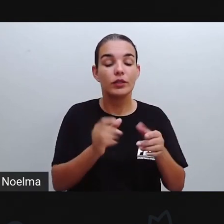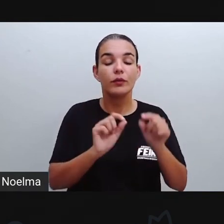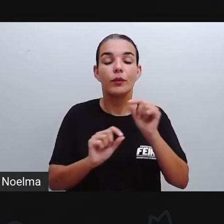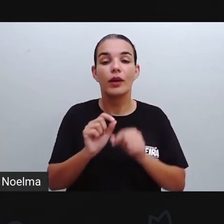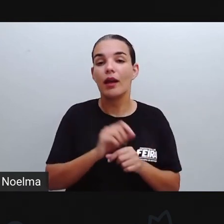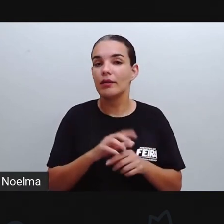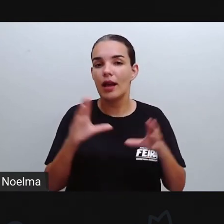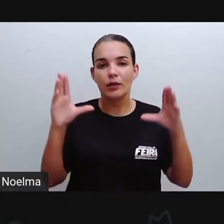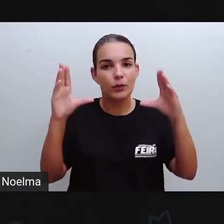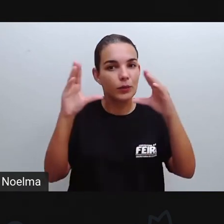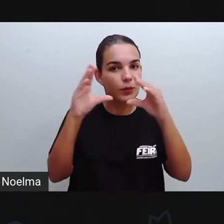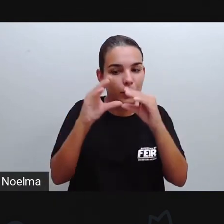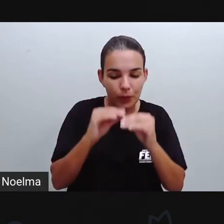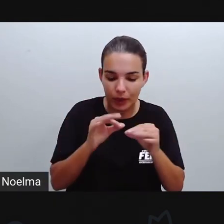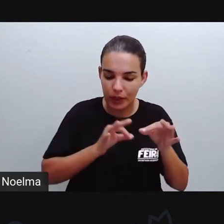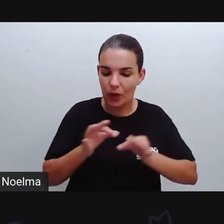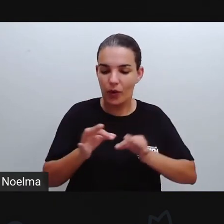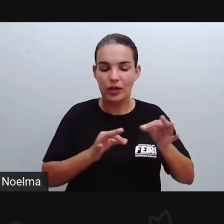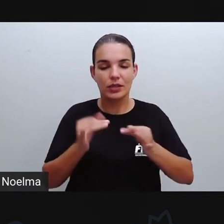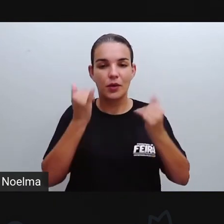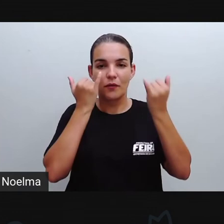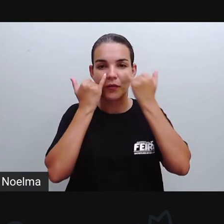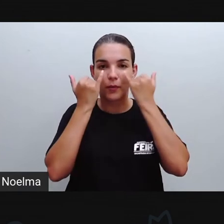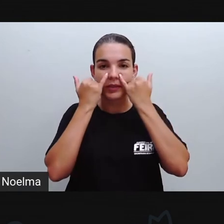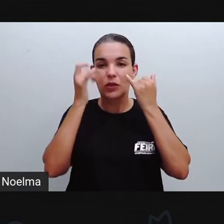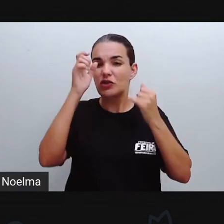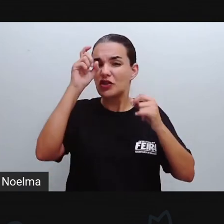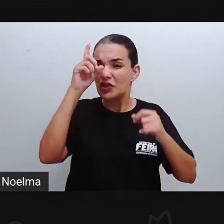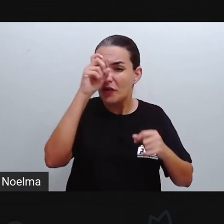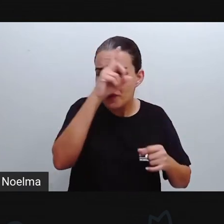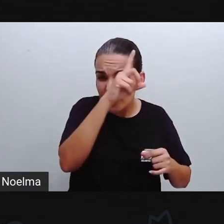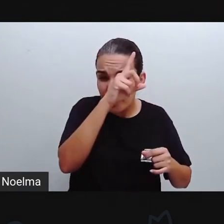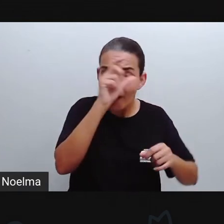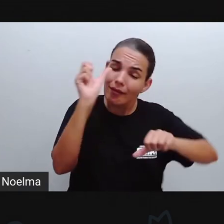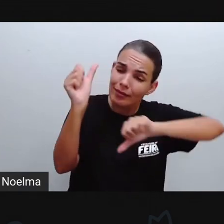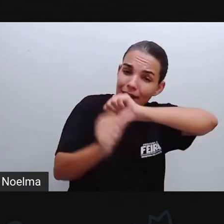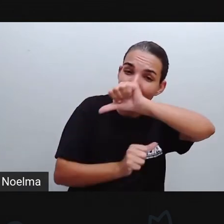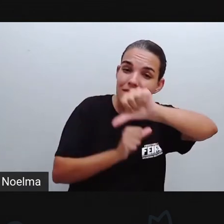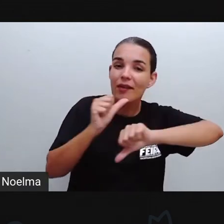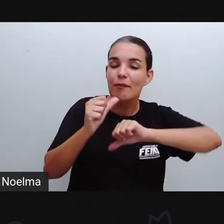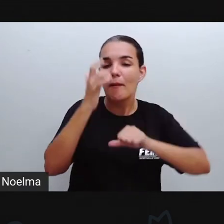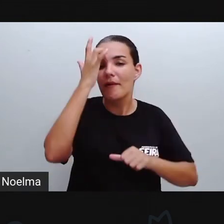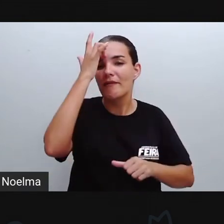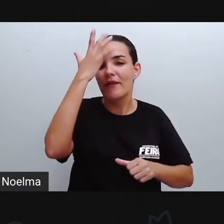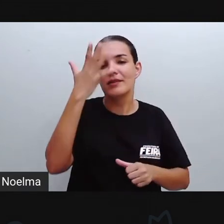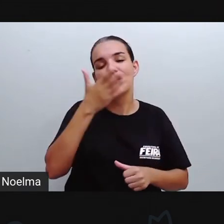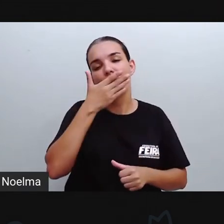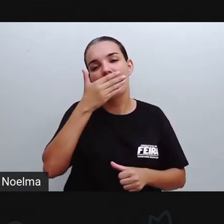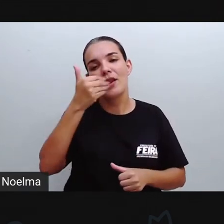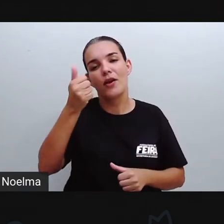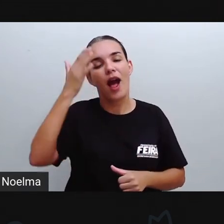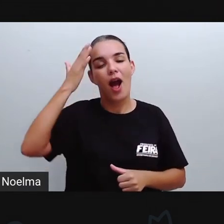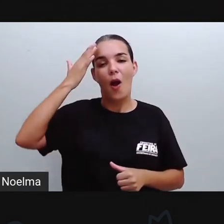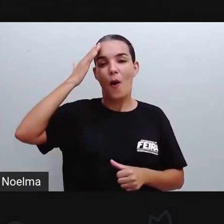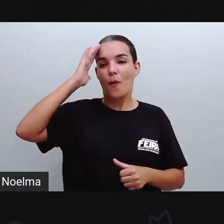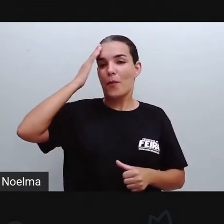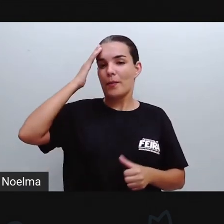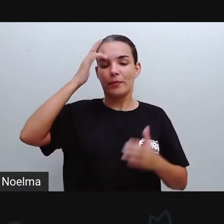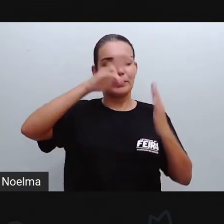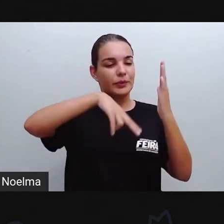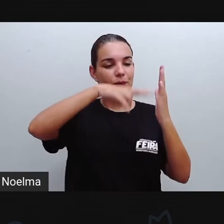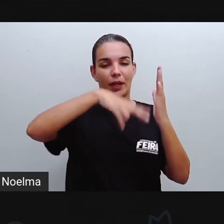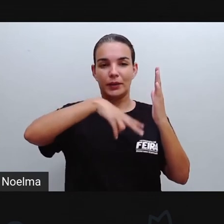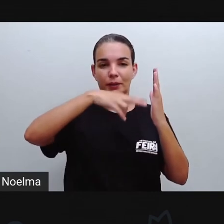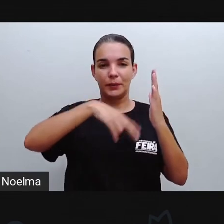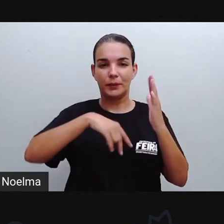Sistematizar e organizar essas informações complexas de forma que melhore a compreensão do leitor,